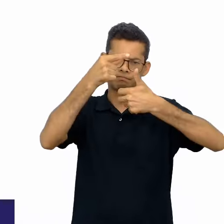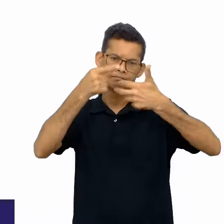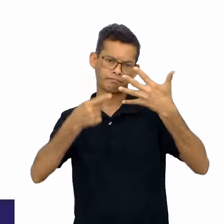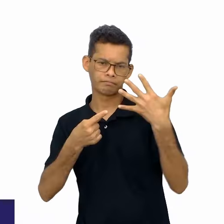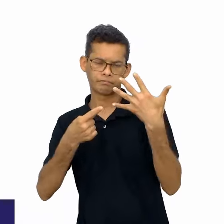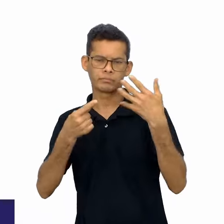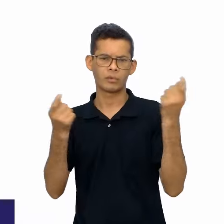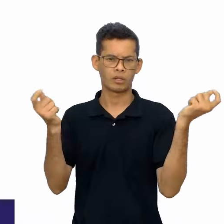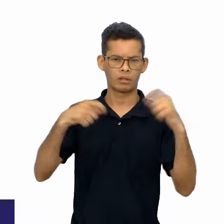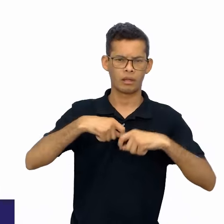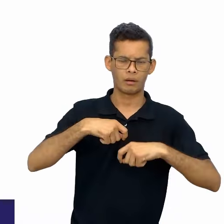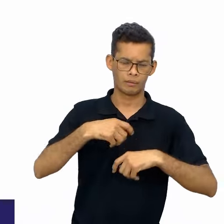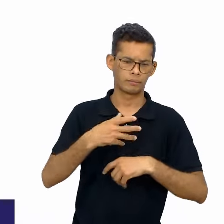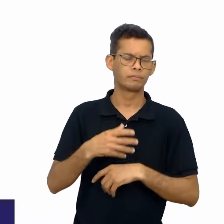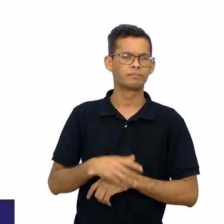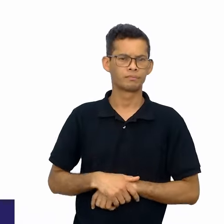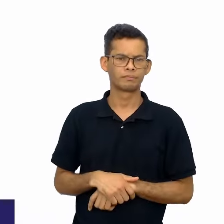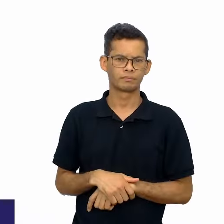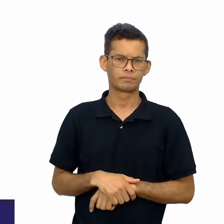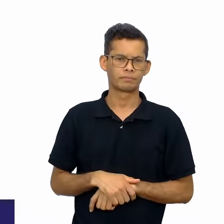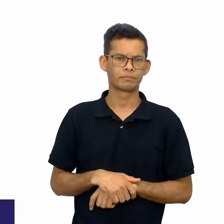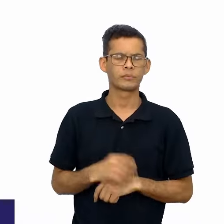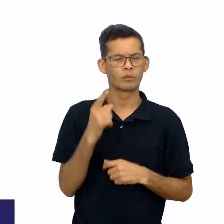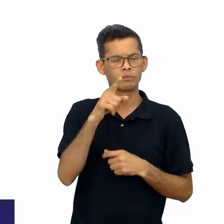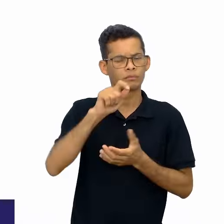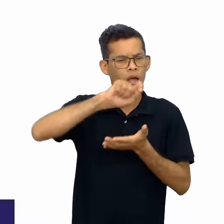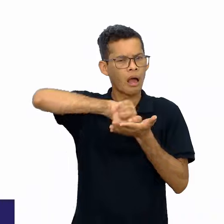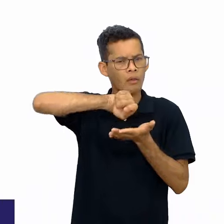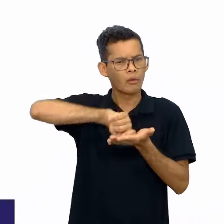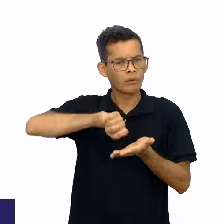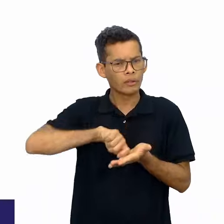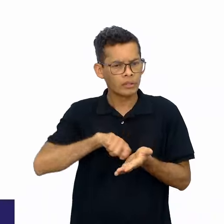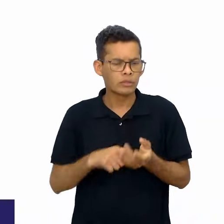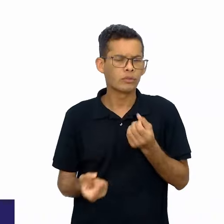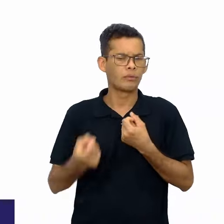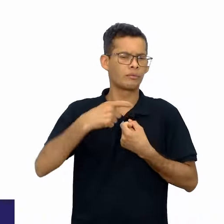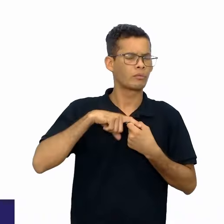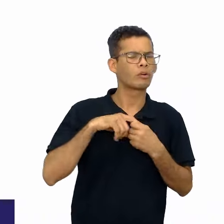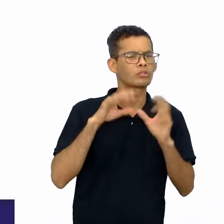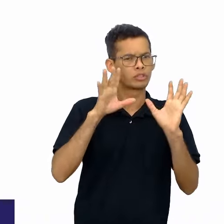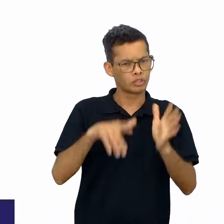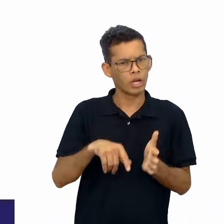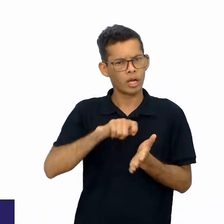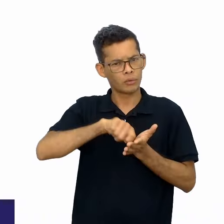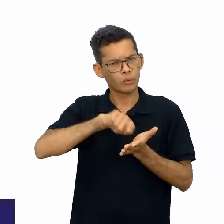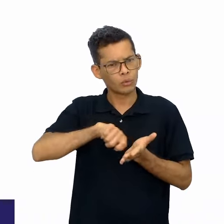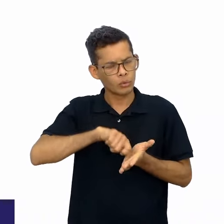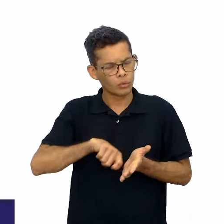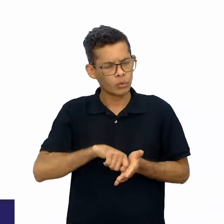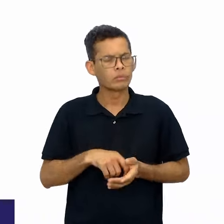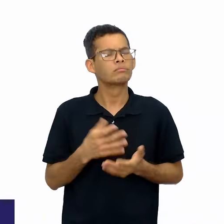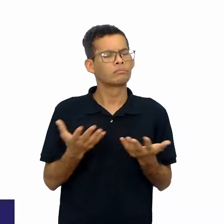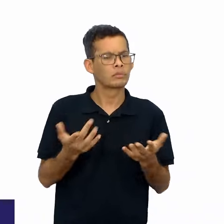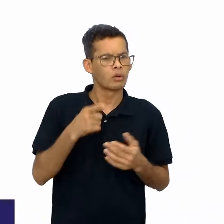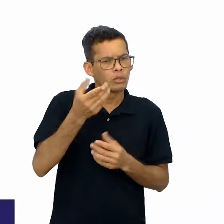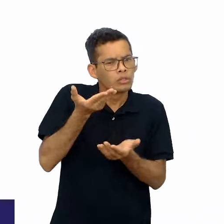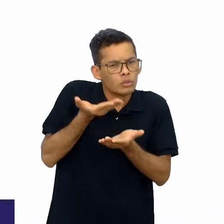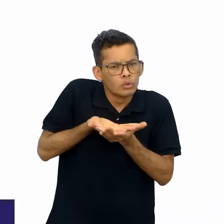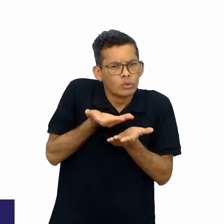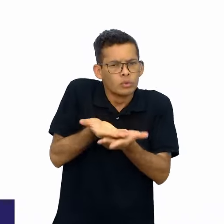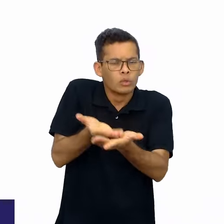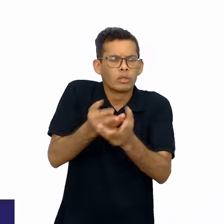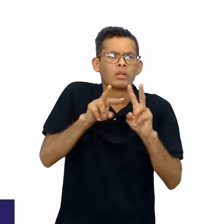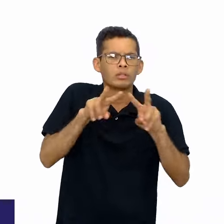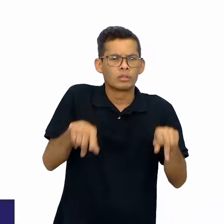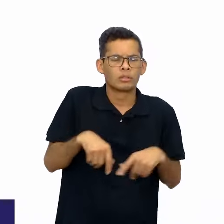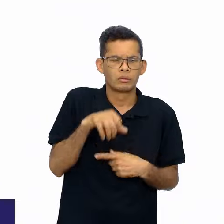realizados? Então, retomem as anotações dos conceitos relevantes discutidos nessa transmissão. Estudem a sequência